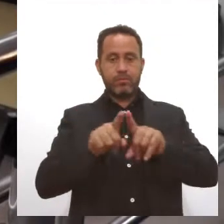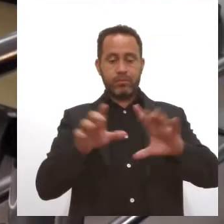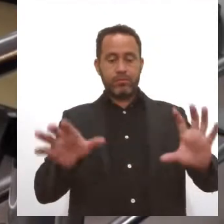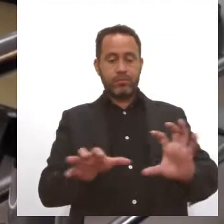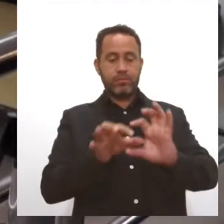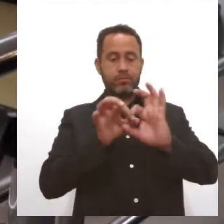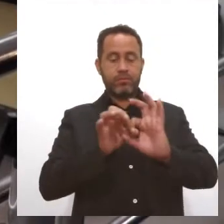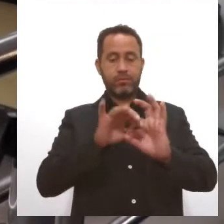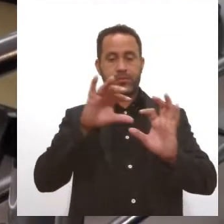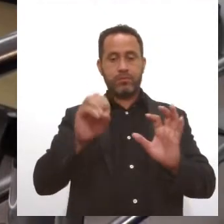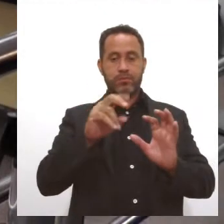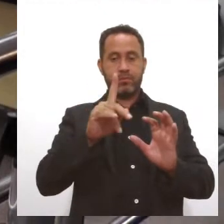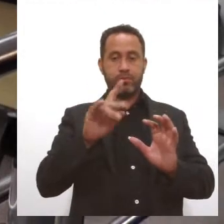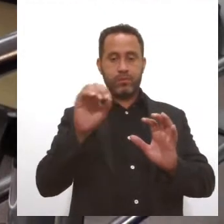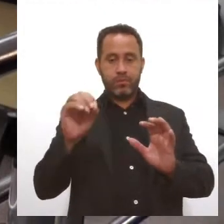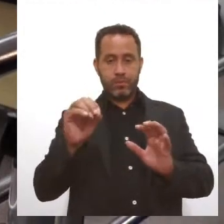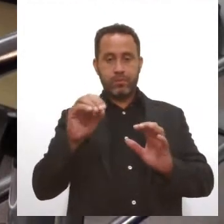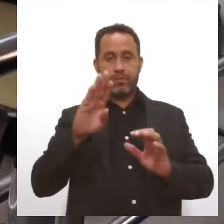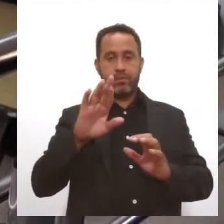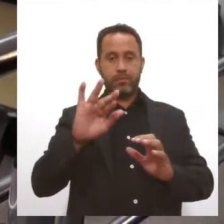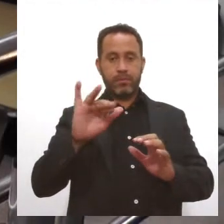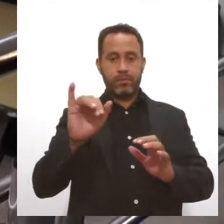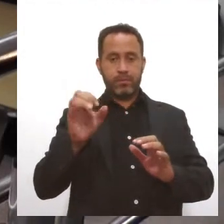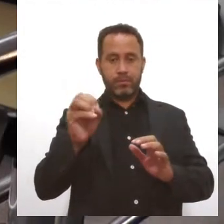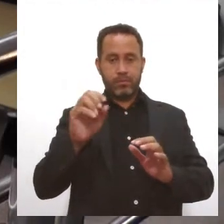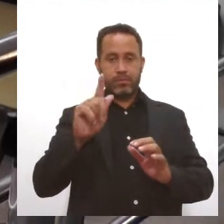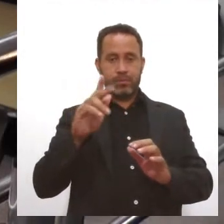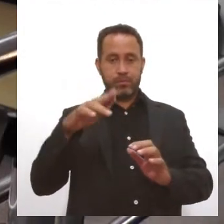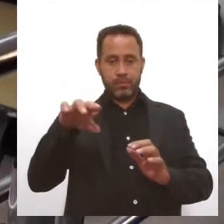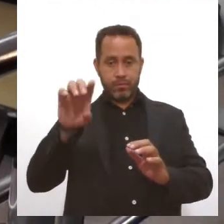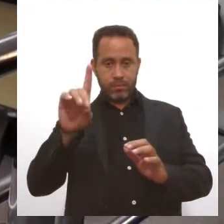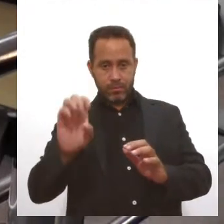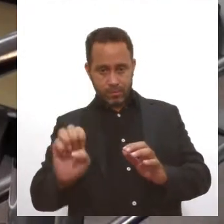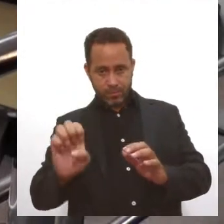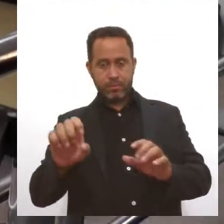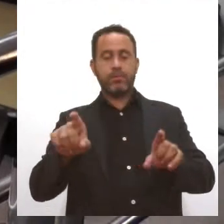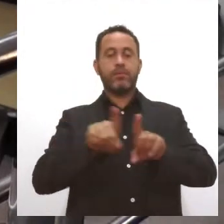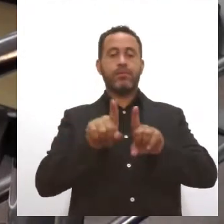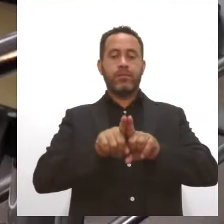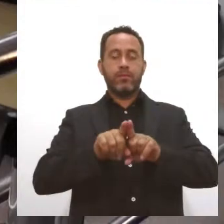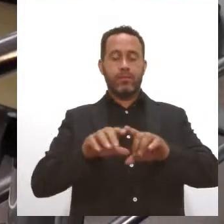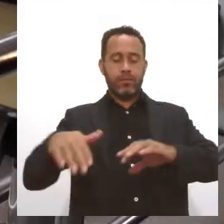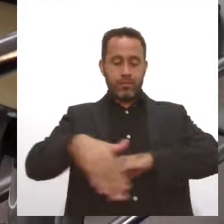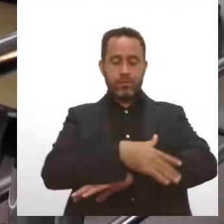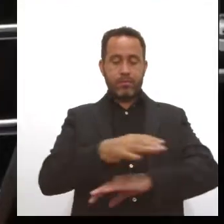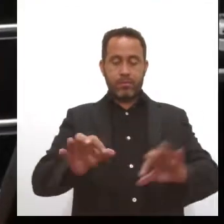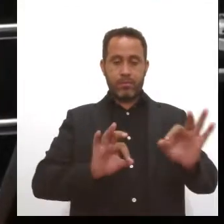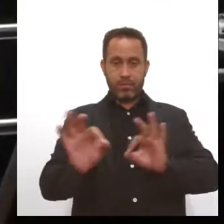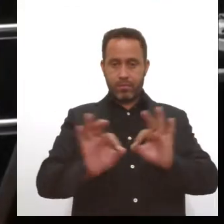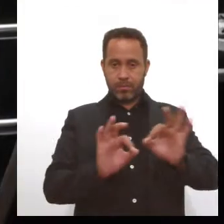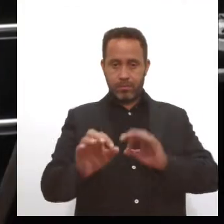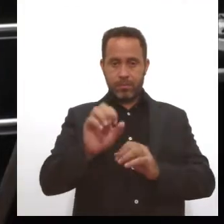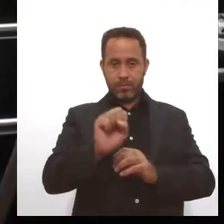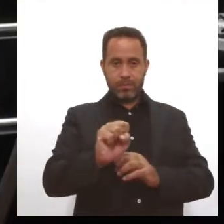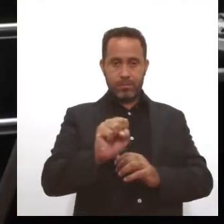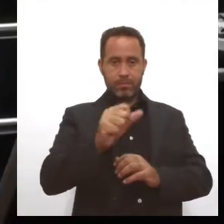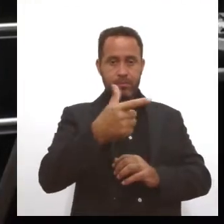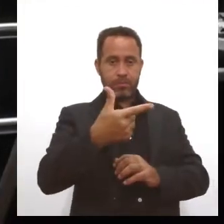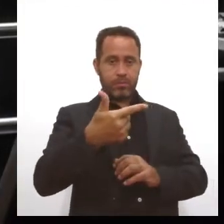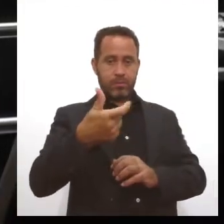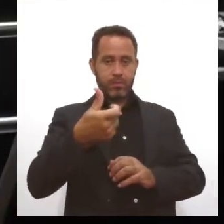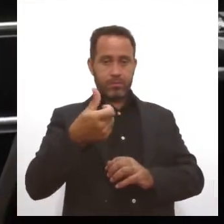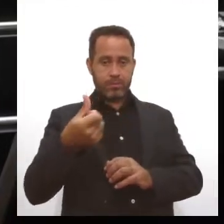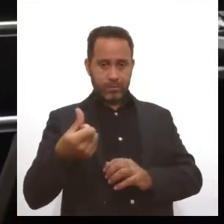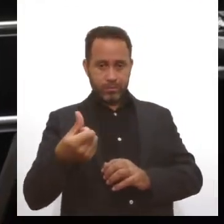de Japoatã a Brejo Grande. E na outra, solicita o recapeamento asfáltico da rodovia SE 226,